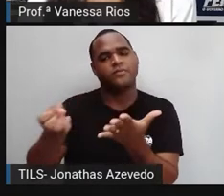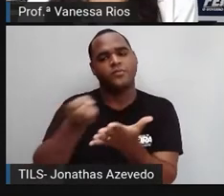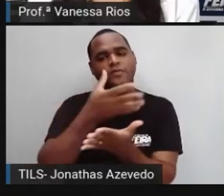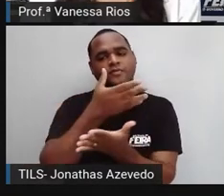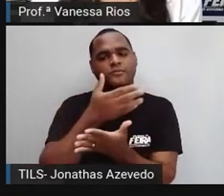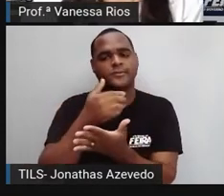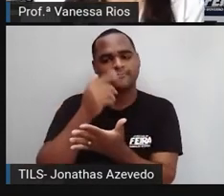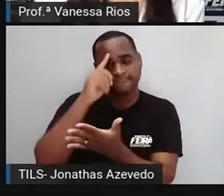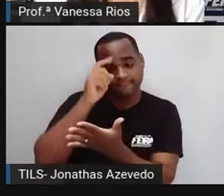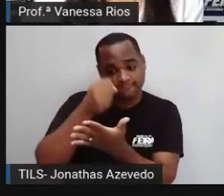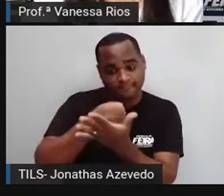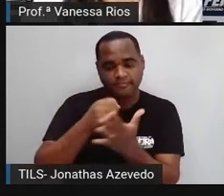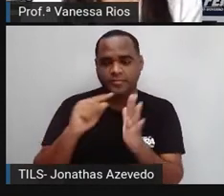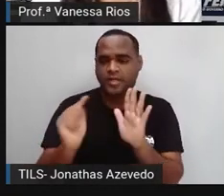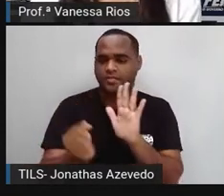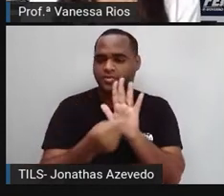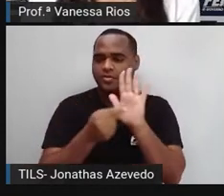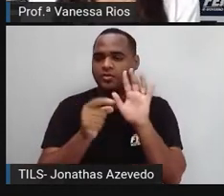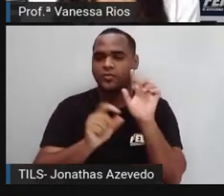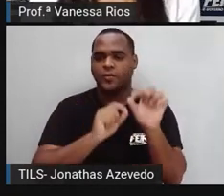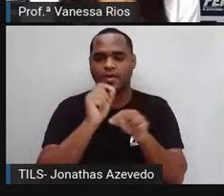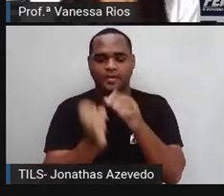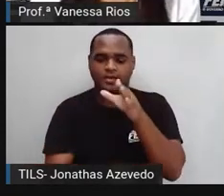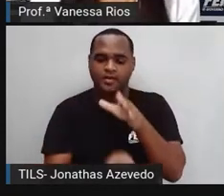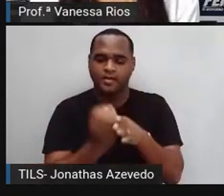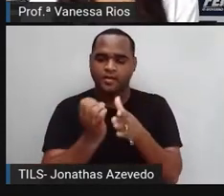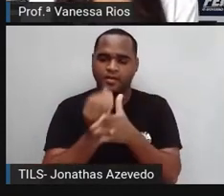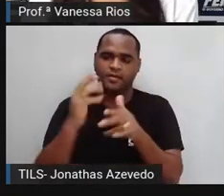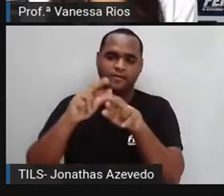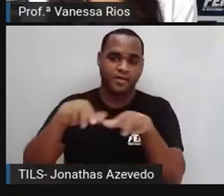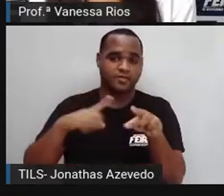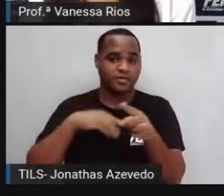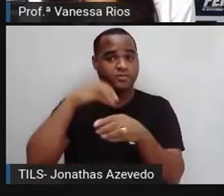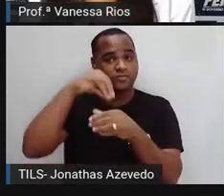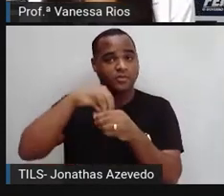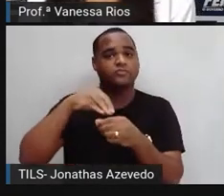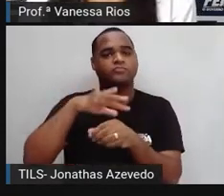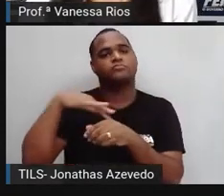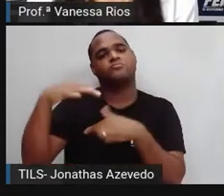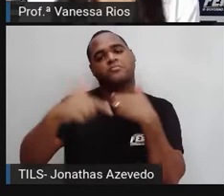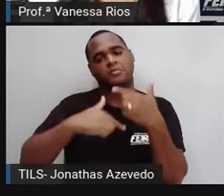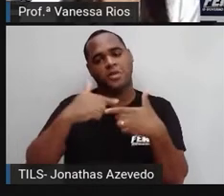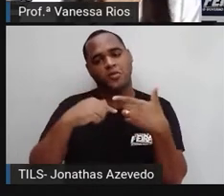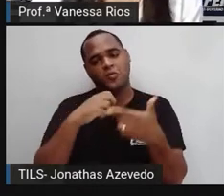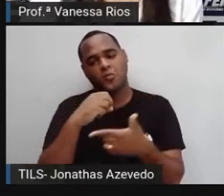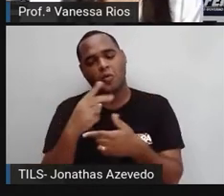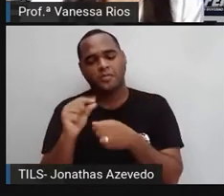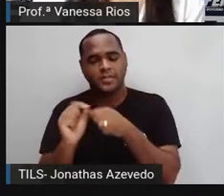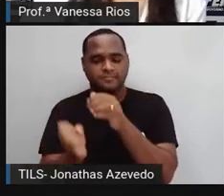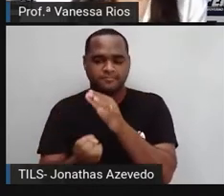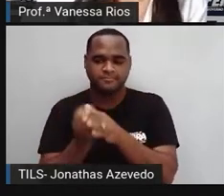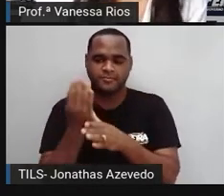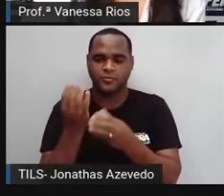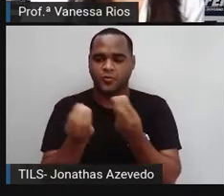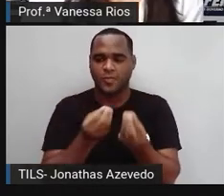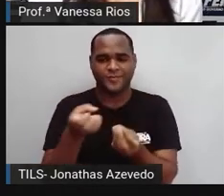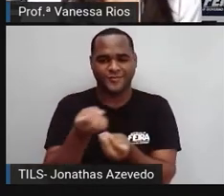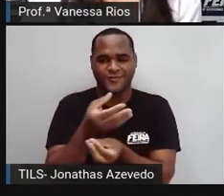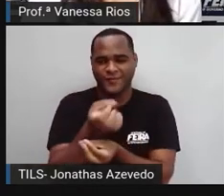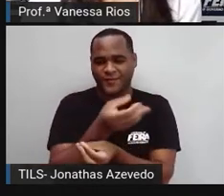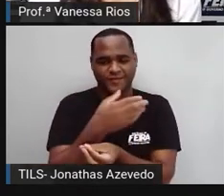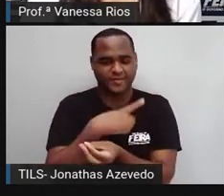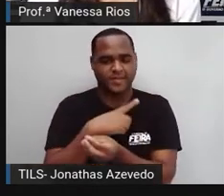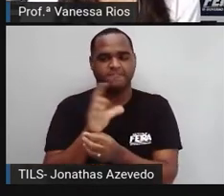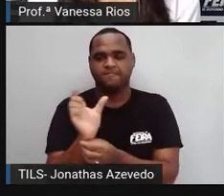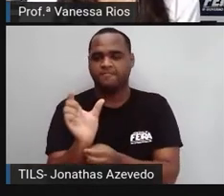há determinado objetivo de se criar algo dentro de um setor ou produzir algo novo. Então